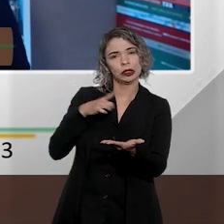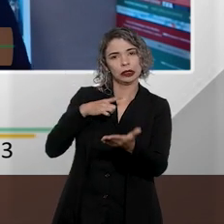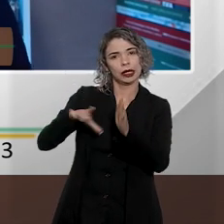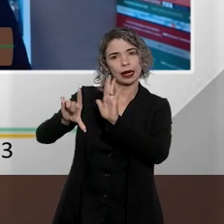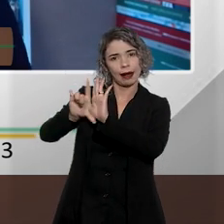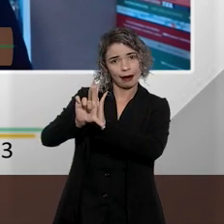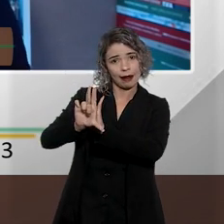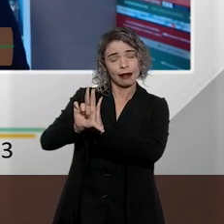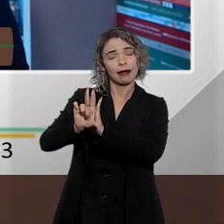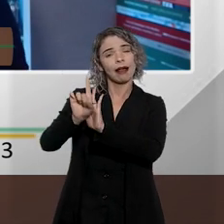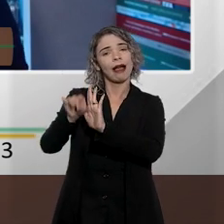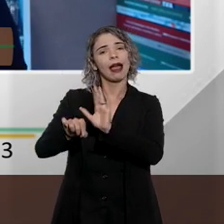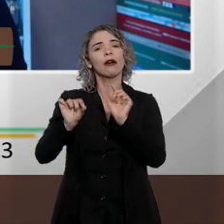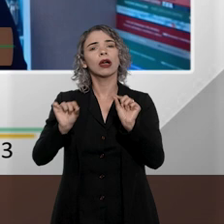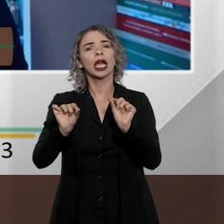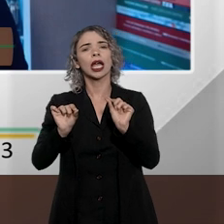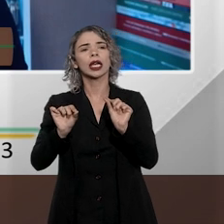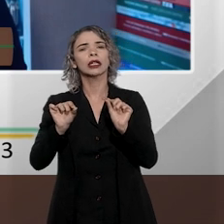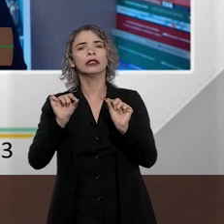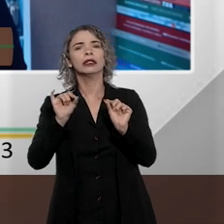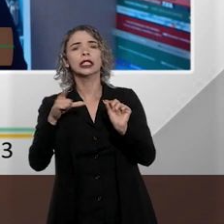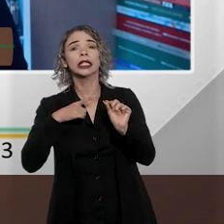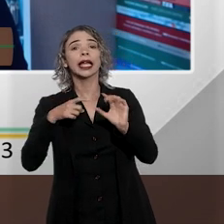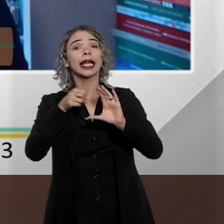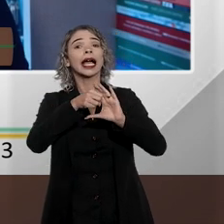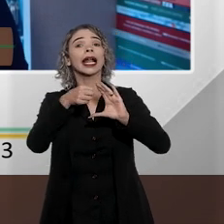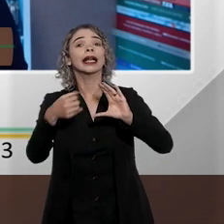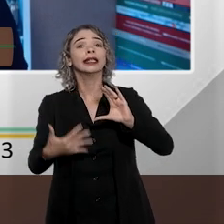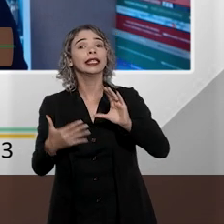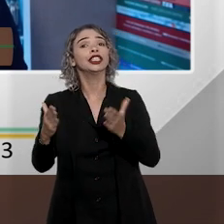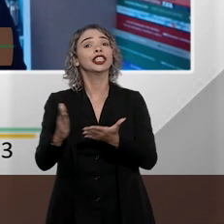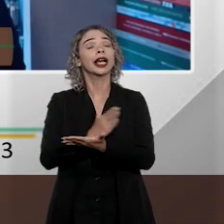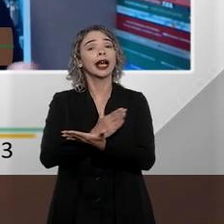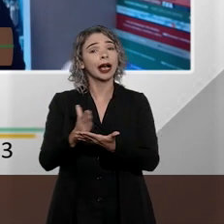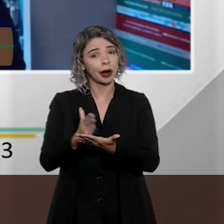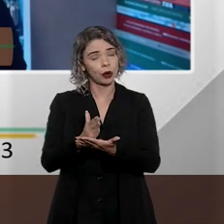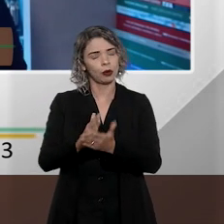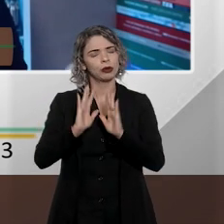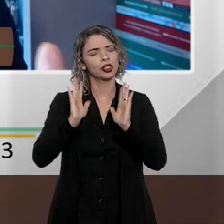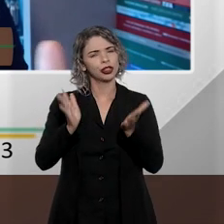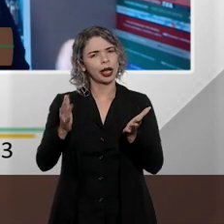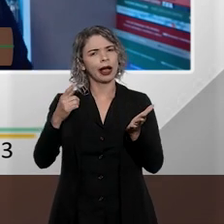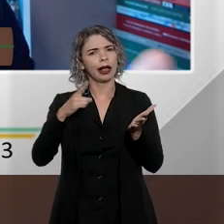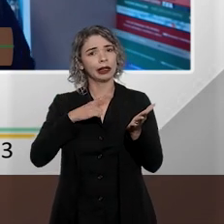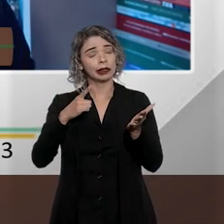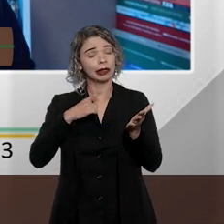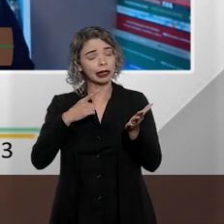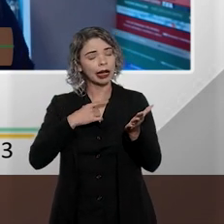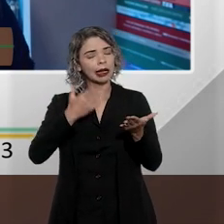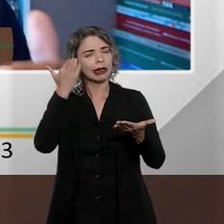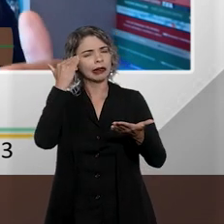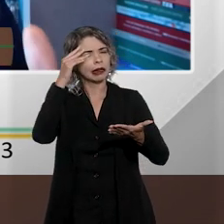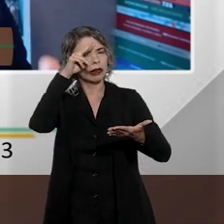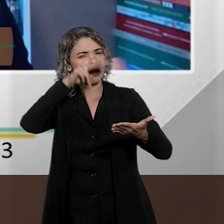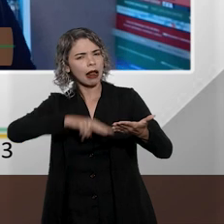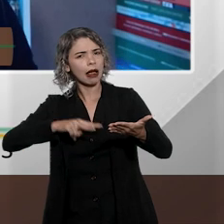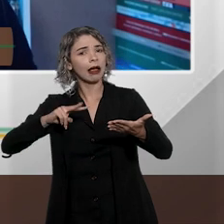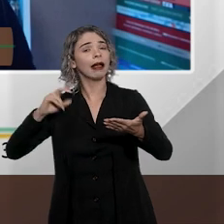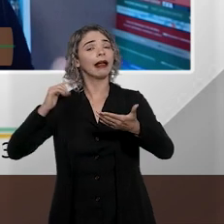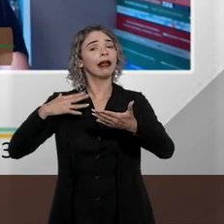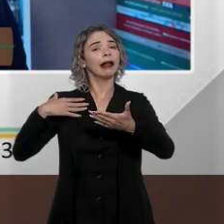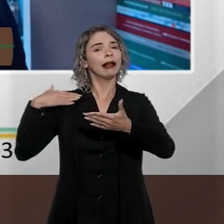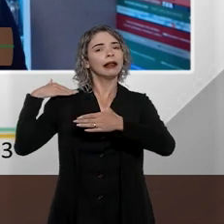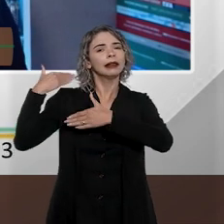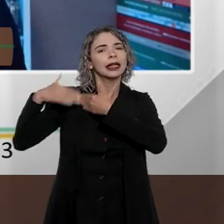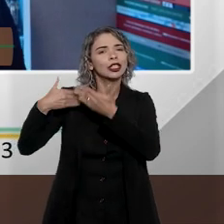na legislação, essa injúria racial, ela tinha algumas características, segundo uma interpretação tradicional da